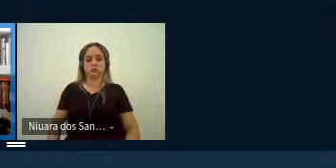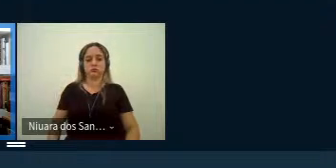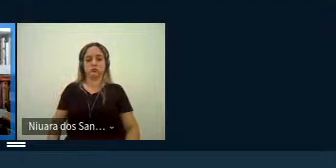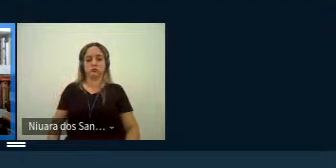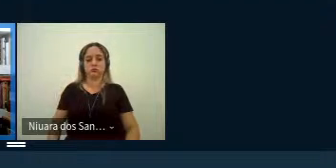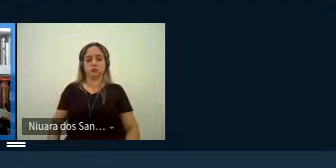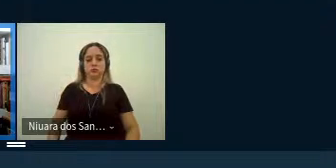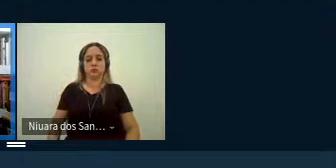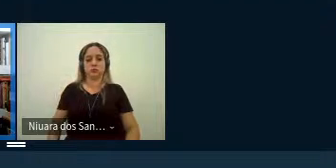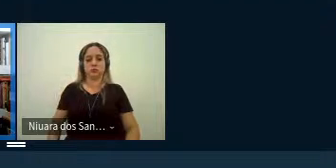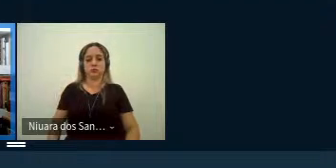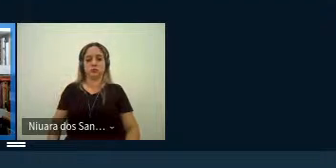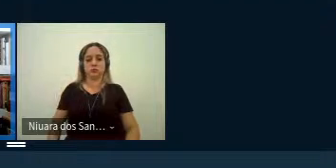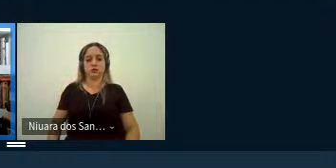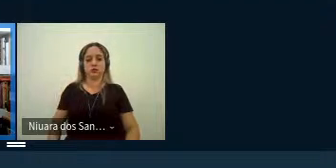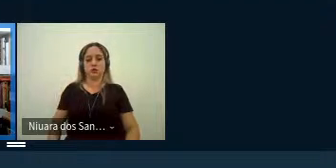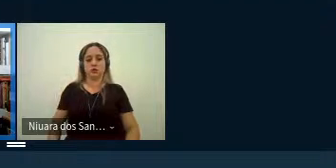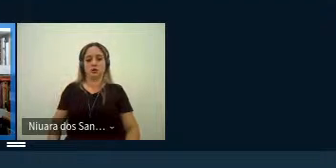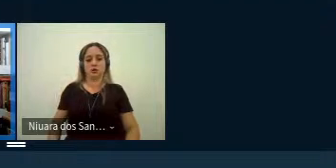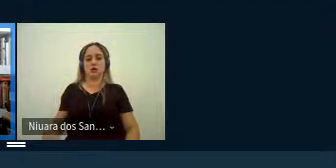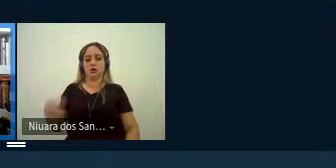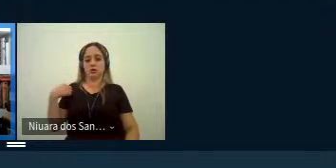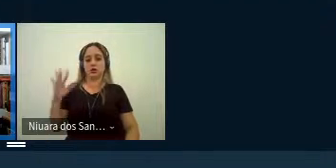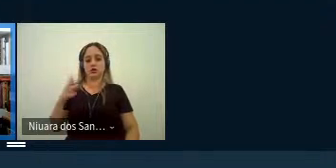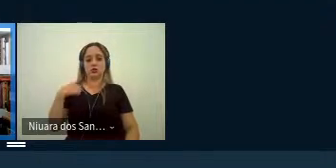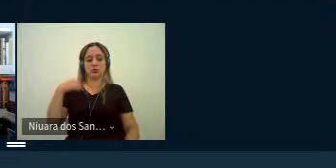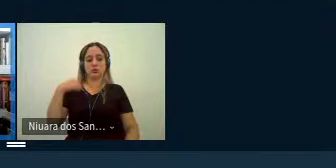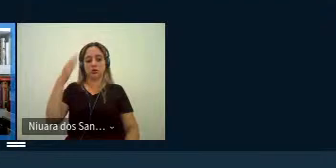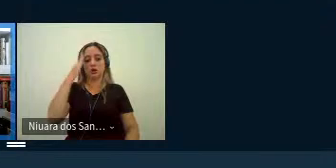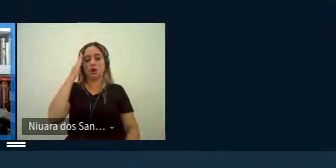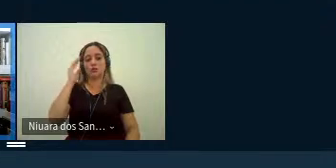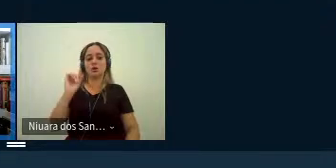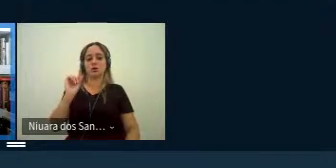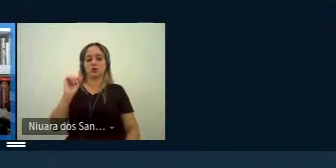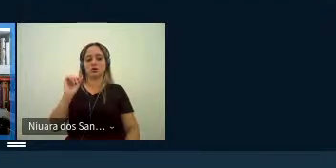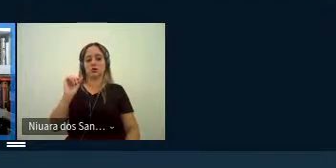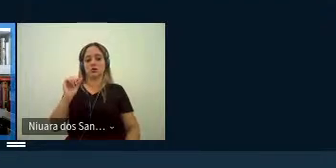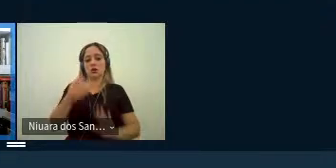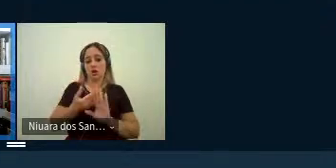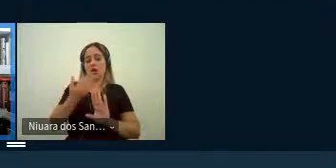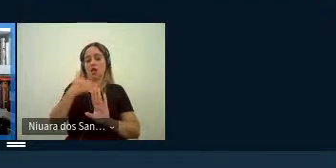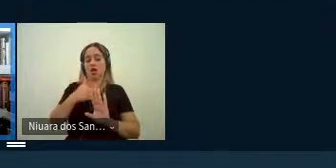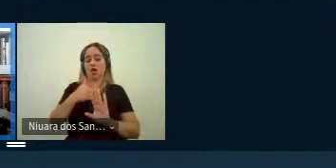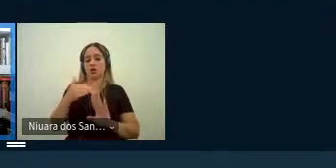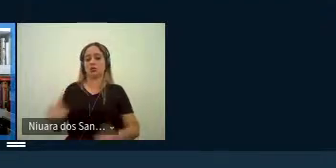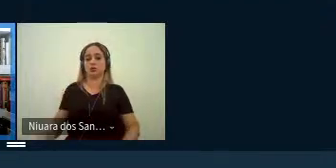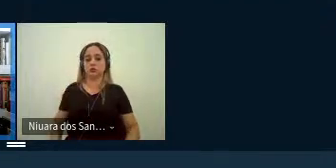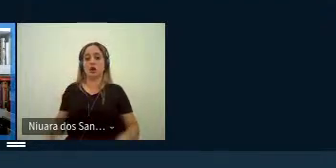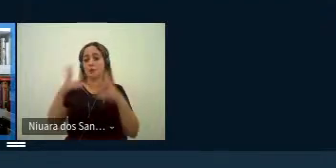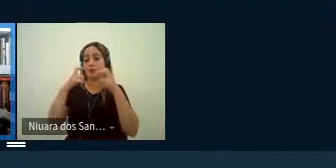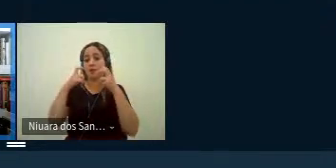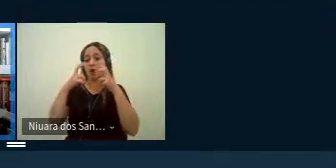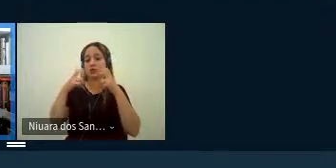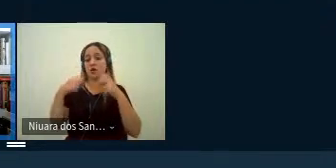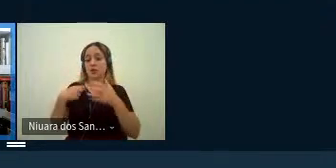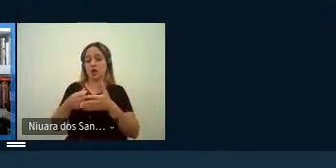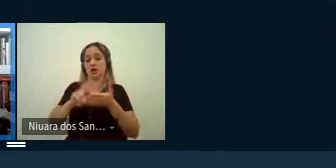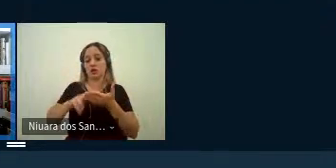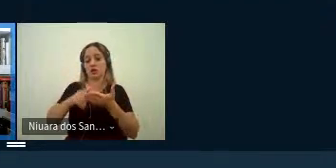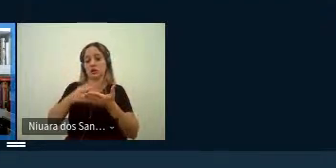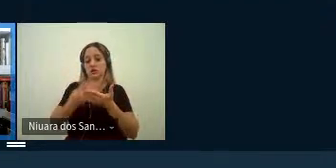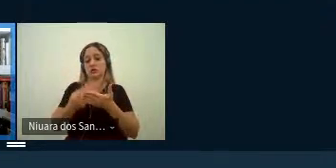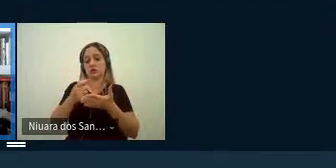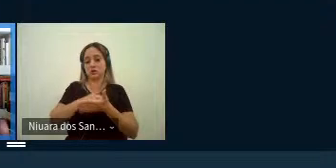rejeitadas né em favor daquela noção de que percebe de que se percebe a tradução e a escrita como inter